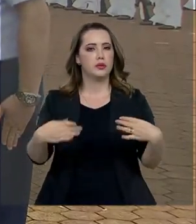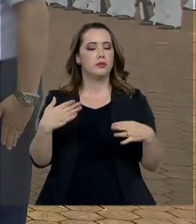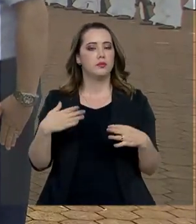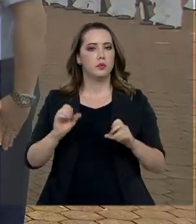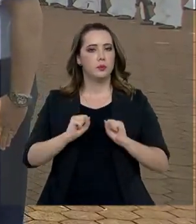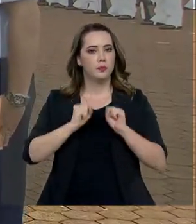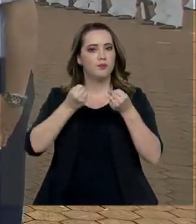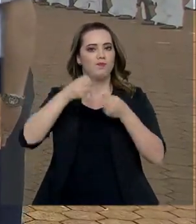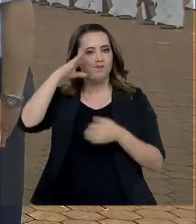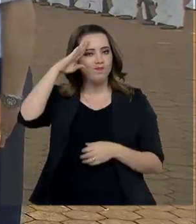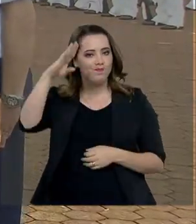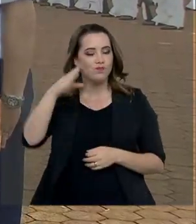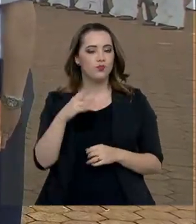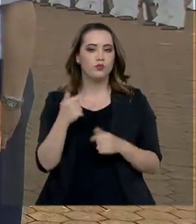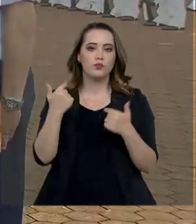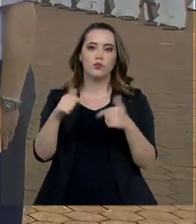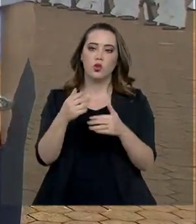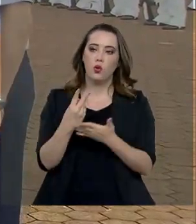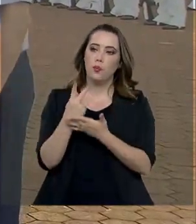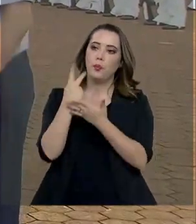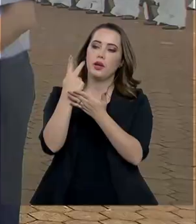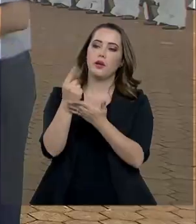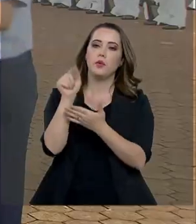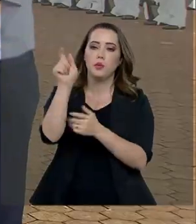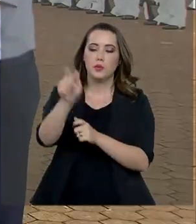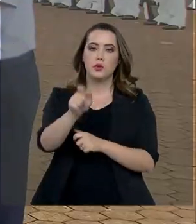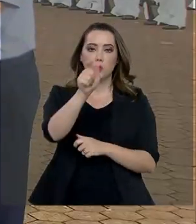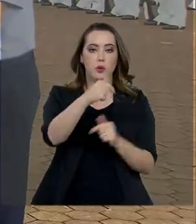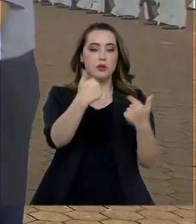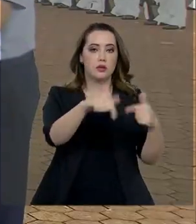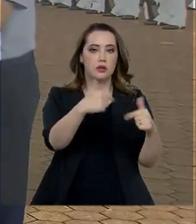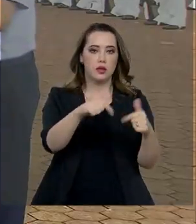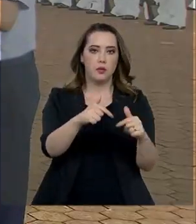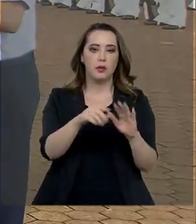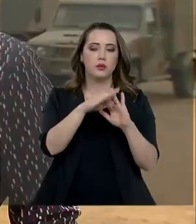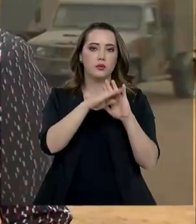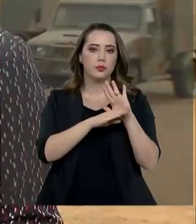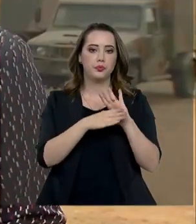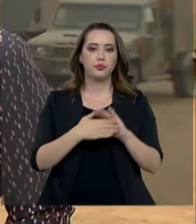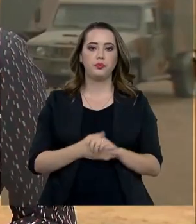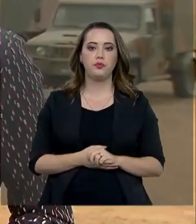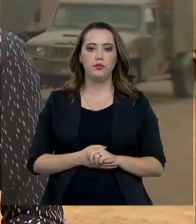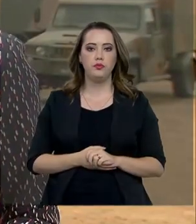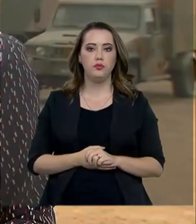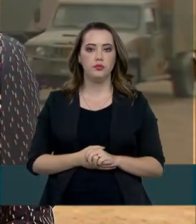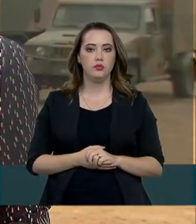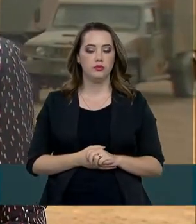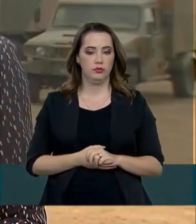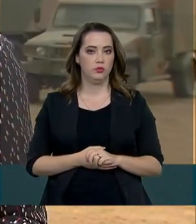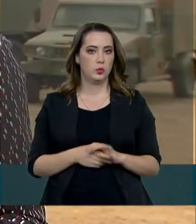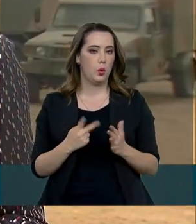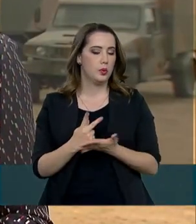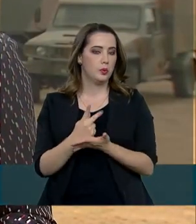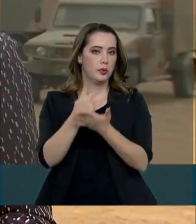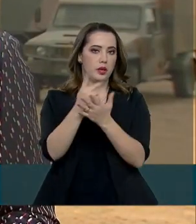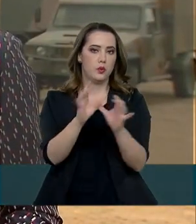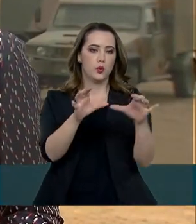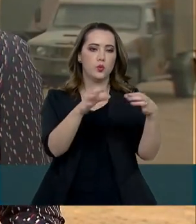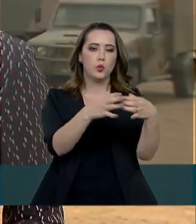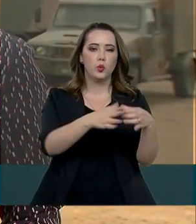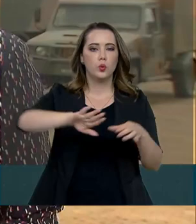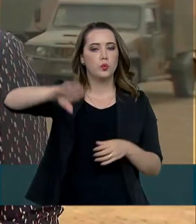Defesa premiou entidades e militares que colocam em prática os programas. A premiação foi destinada às organizações